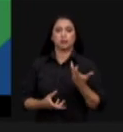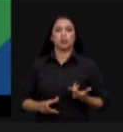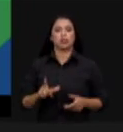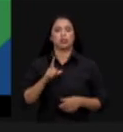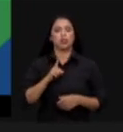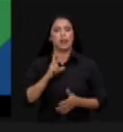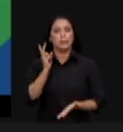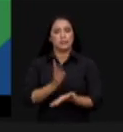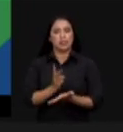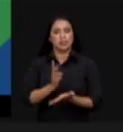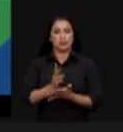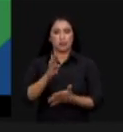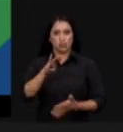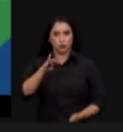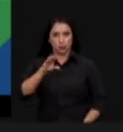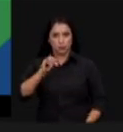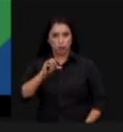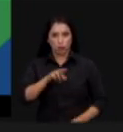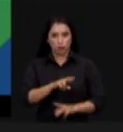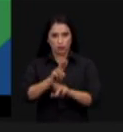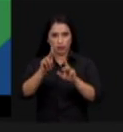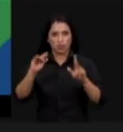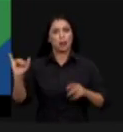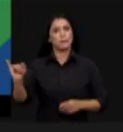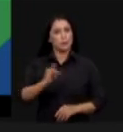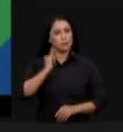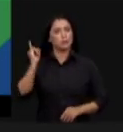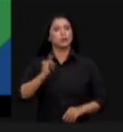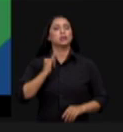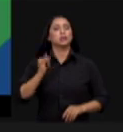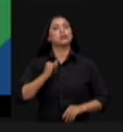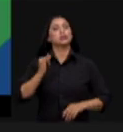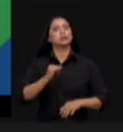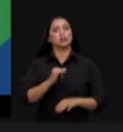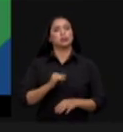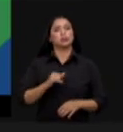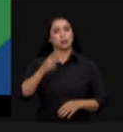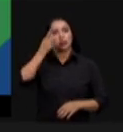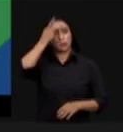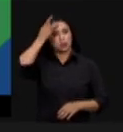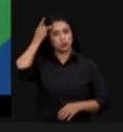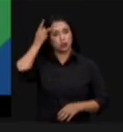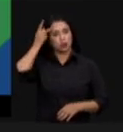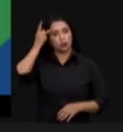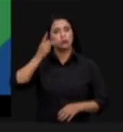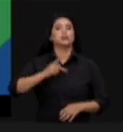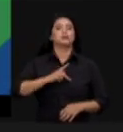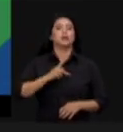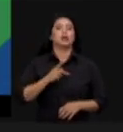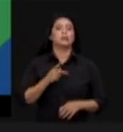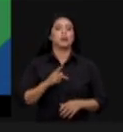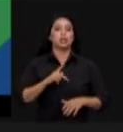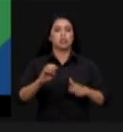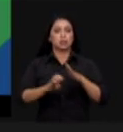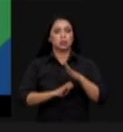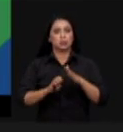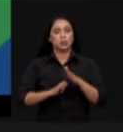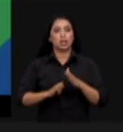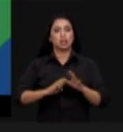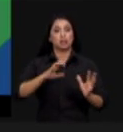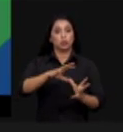biodiversidade é importante para os nossos negócios para as pessoas e para o planeta Assim,